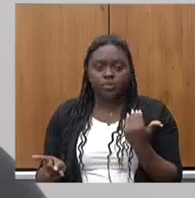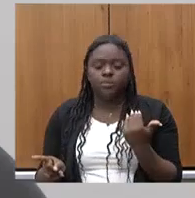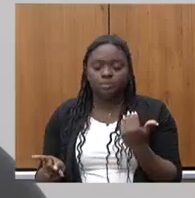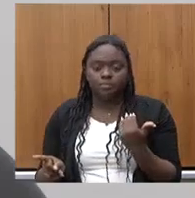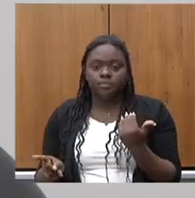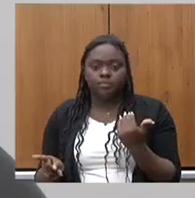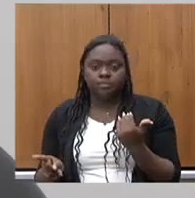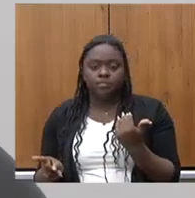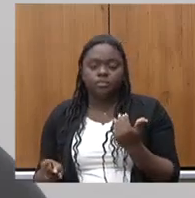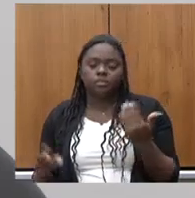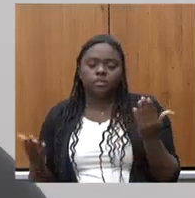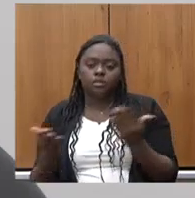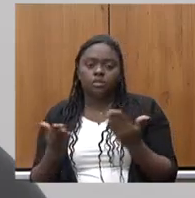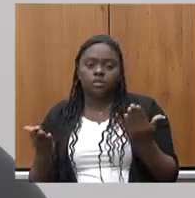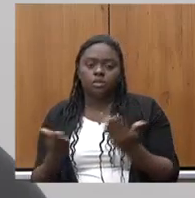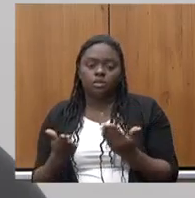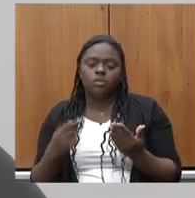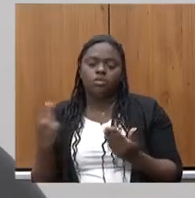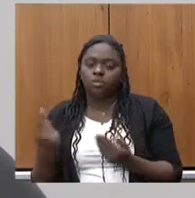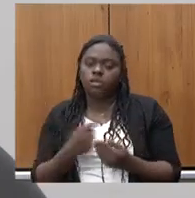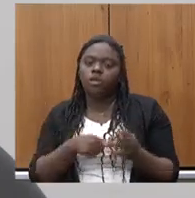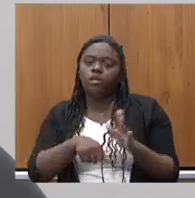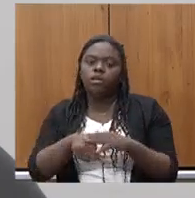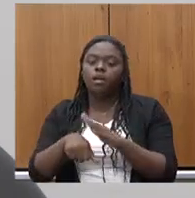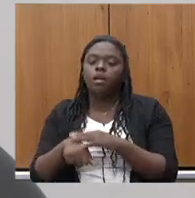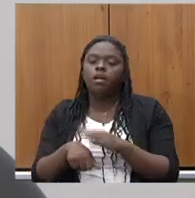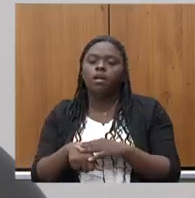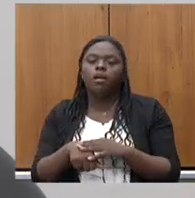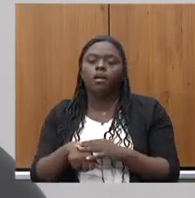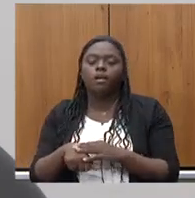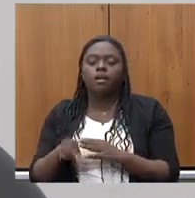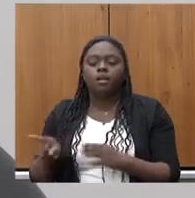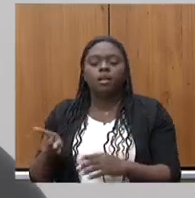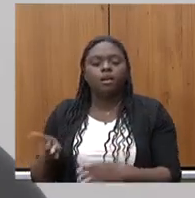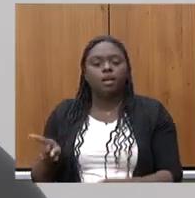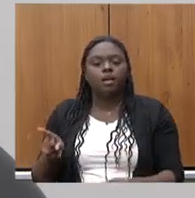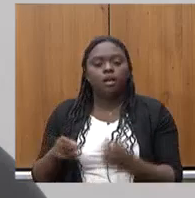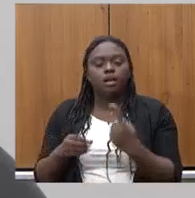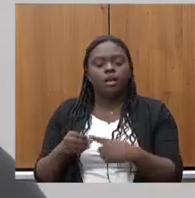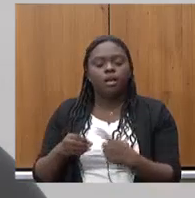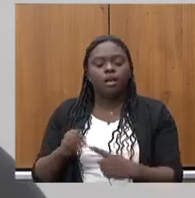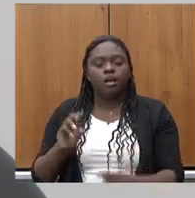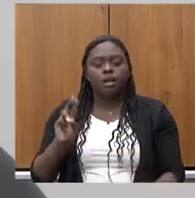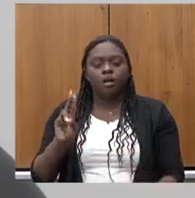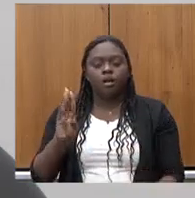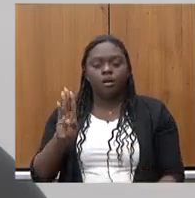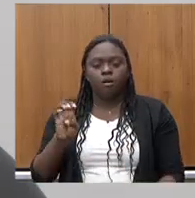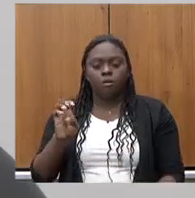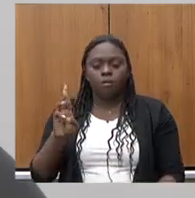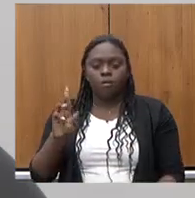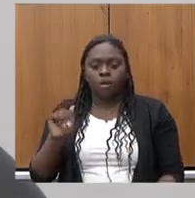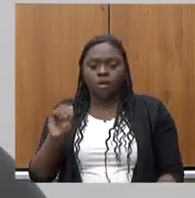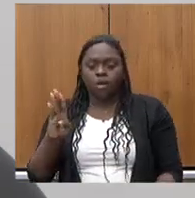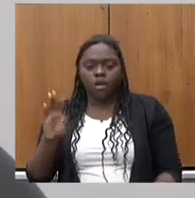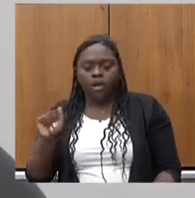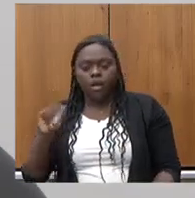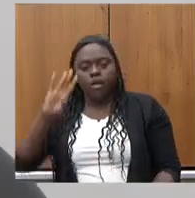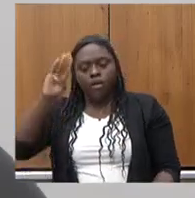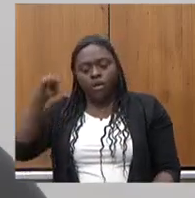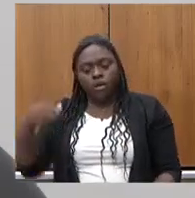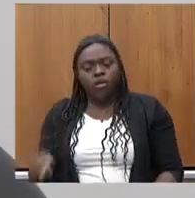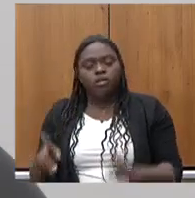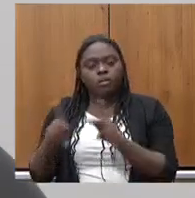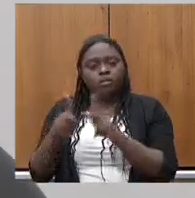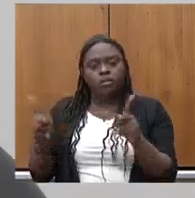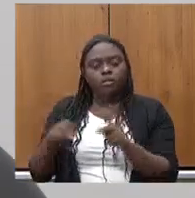e hoje nós faremos será realizada em Uberaba uma grande homenagem à professora Maria Helena Gabriel